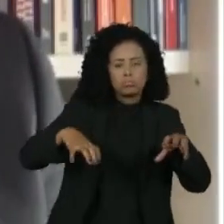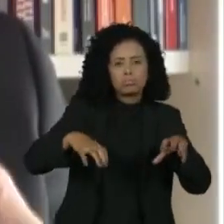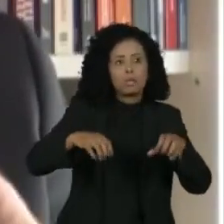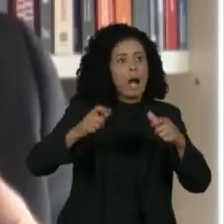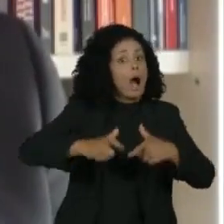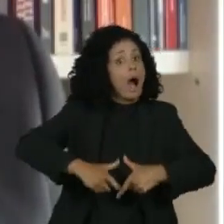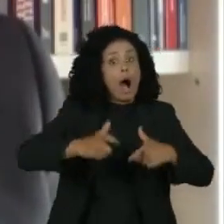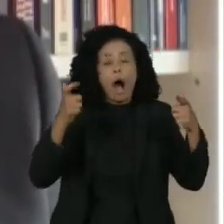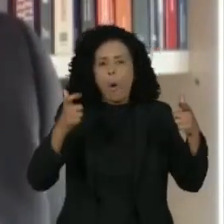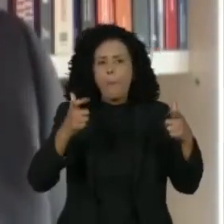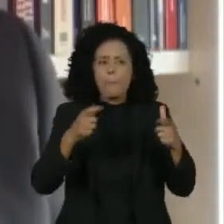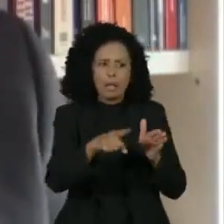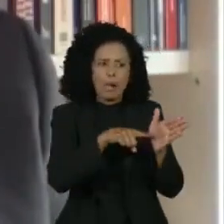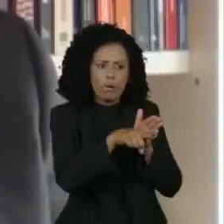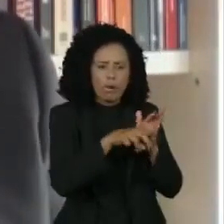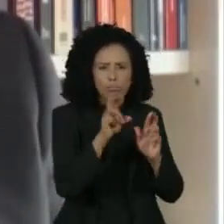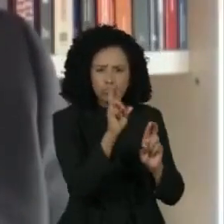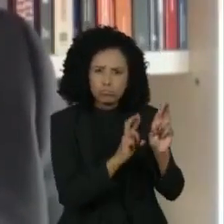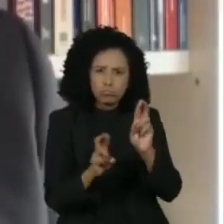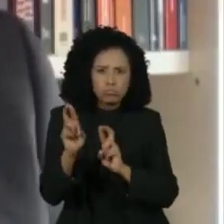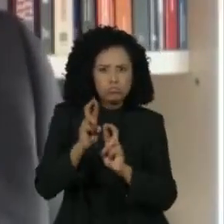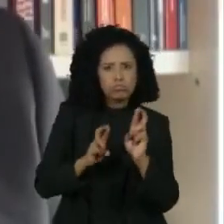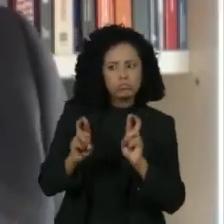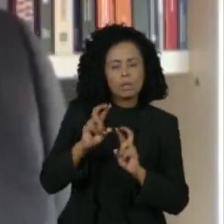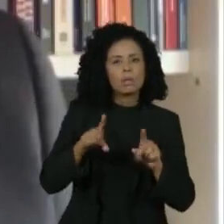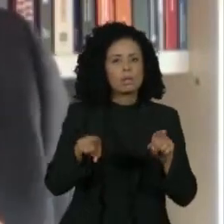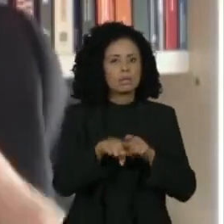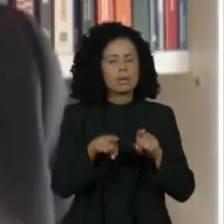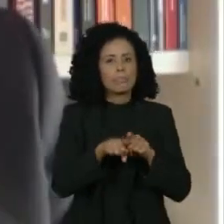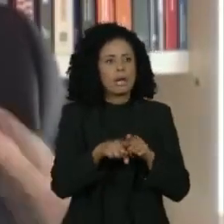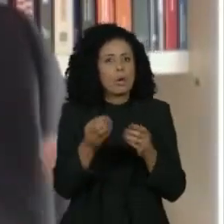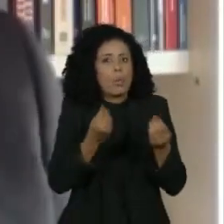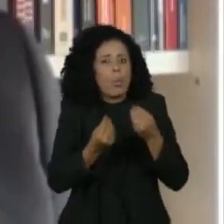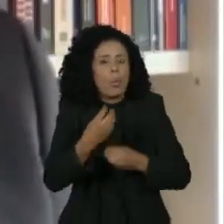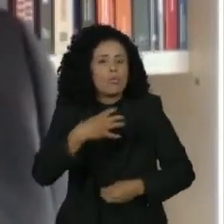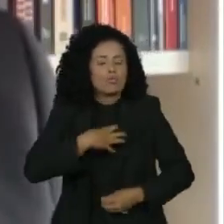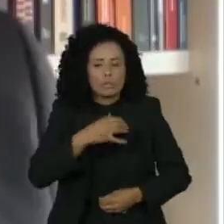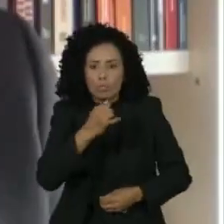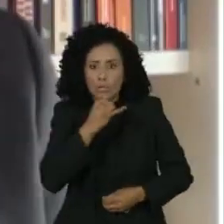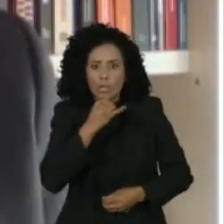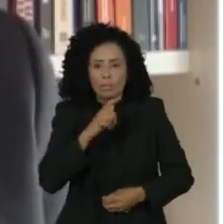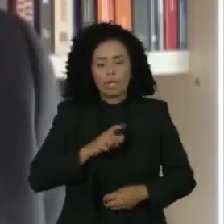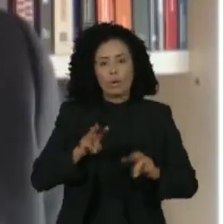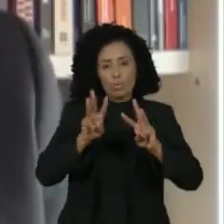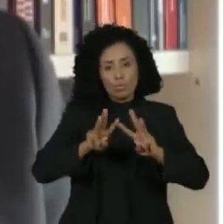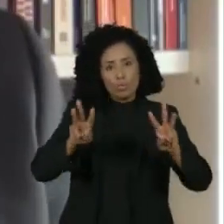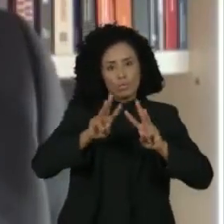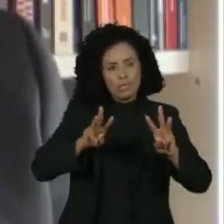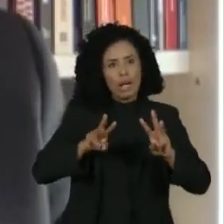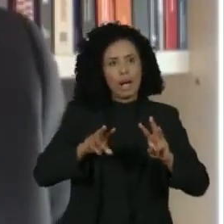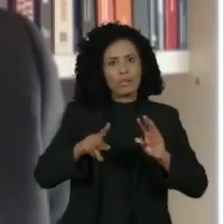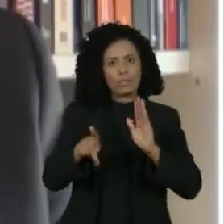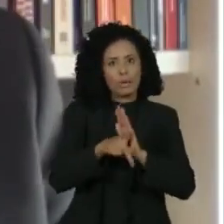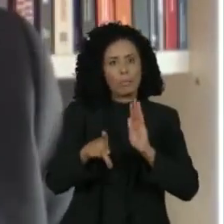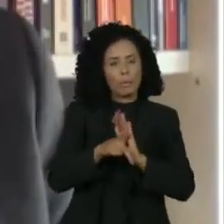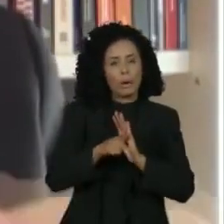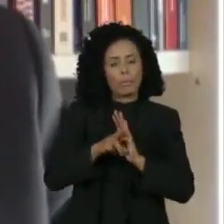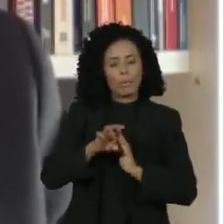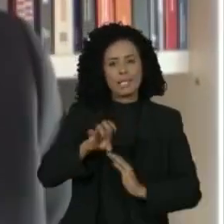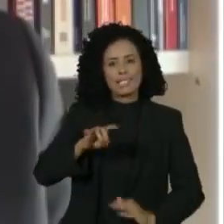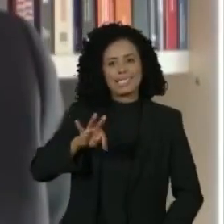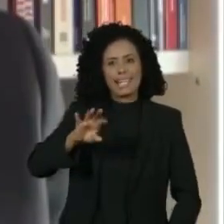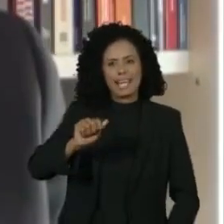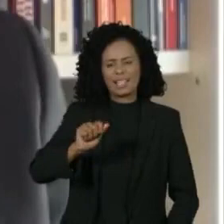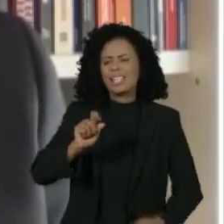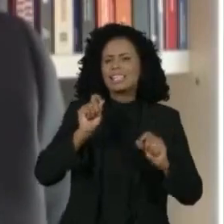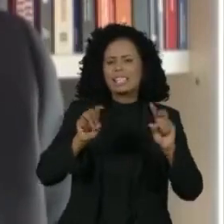segurança em seus sistemas e consigam inclusive ver, como por exemplo é o site da Receita, em que você vê quem logou e